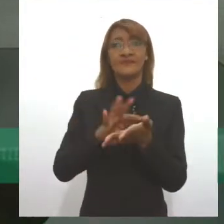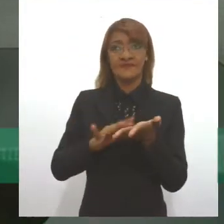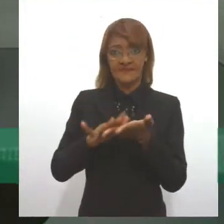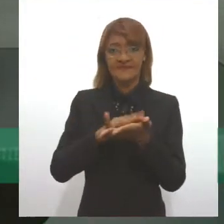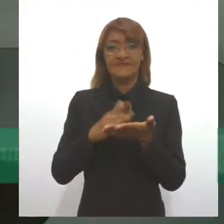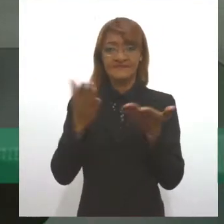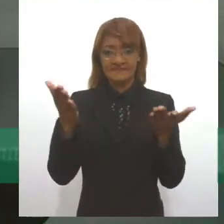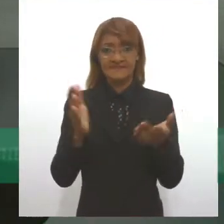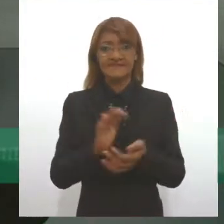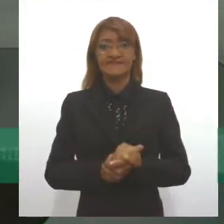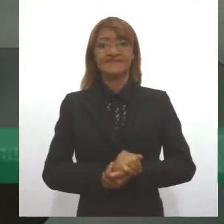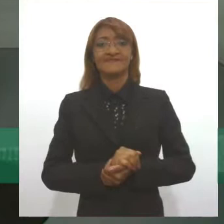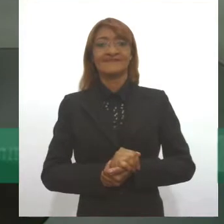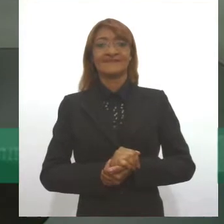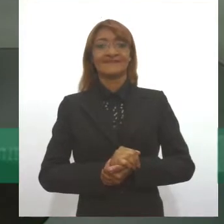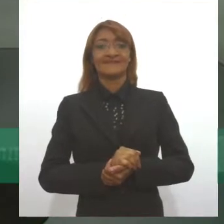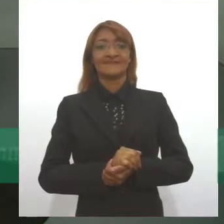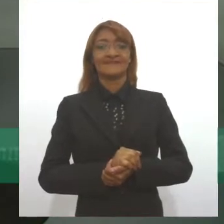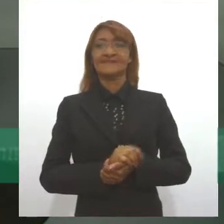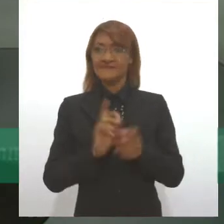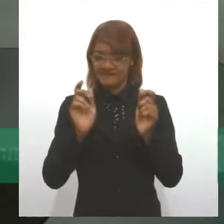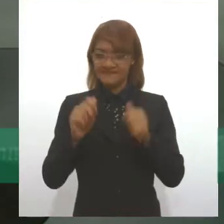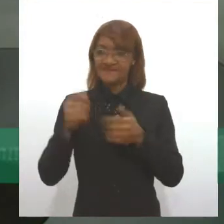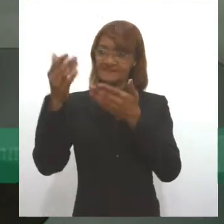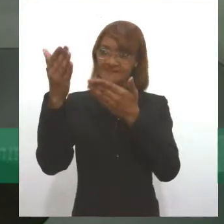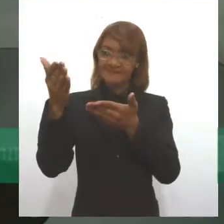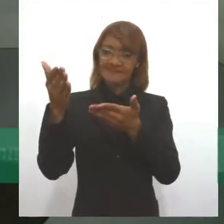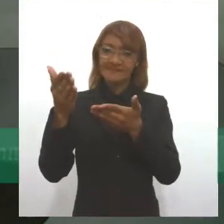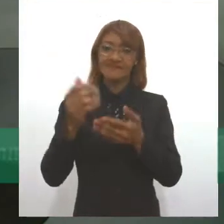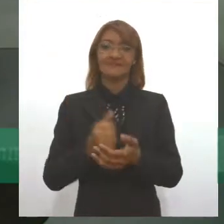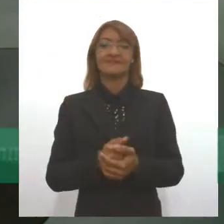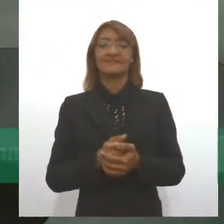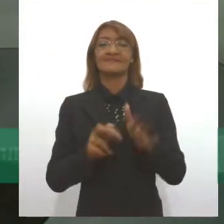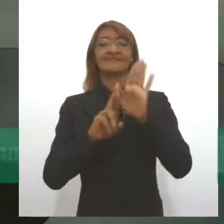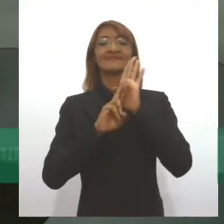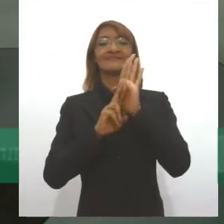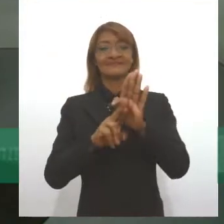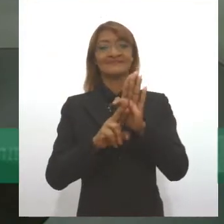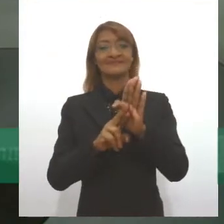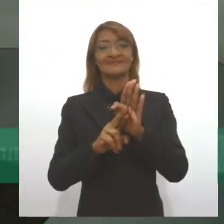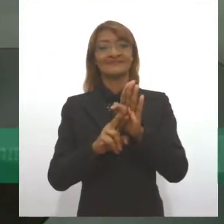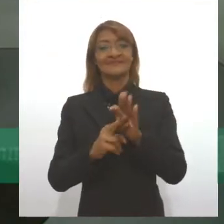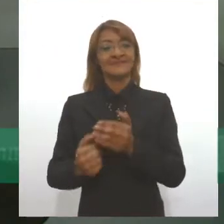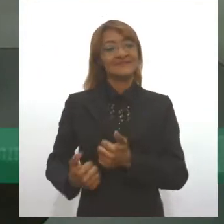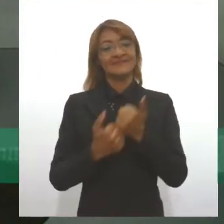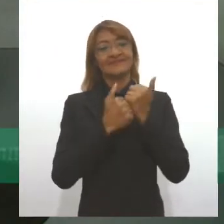autoridade maior para falar sobre o assunto é você, cigano, que representa e que defende essa luta.